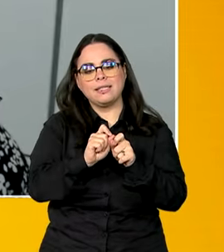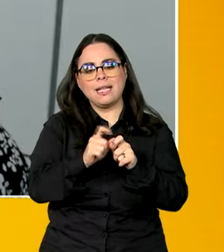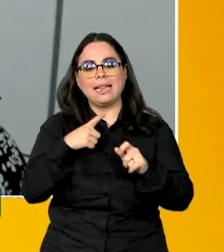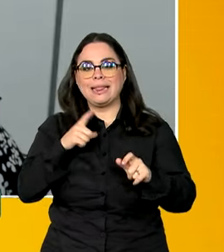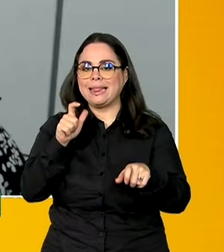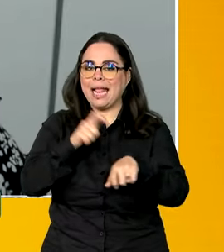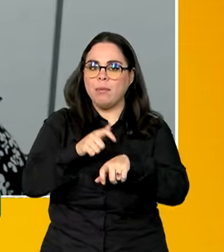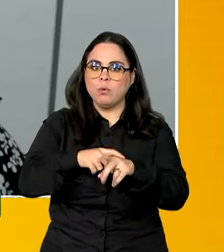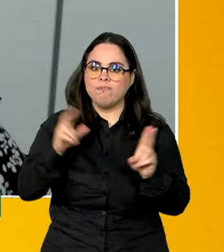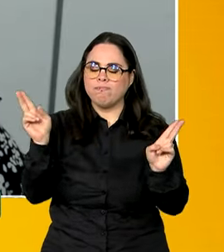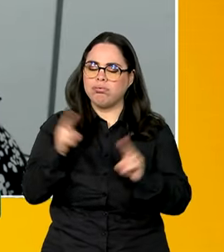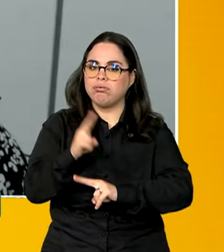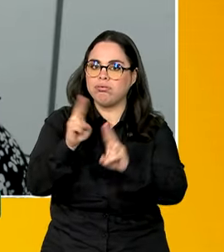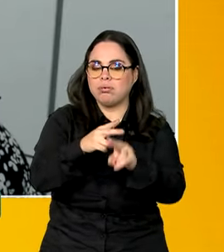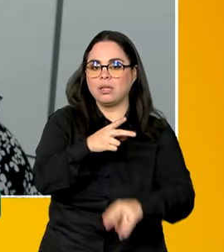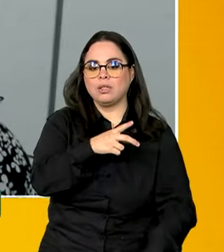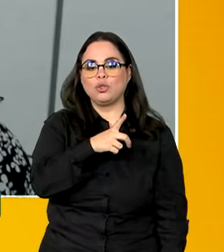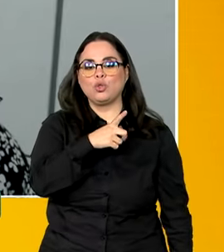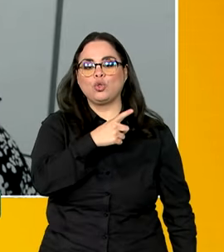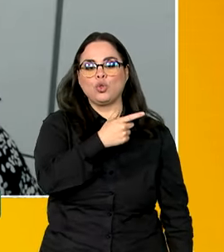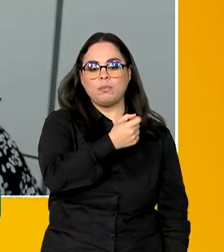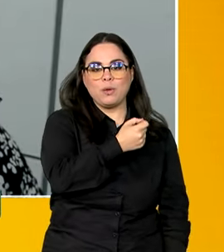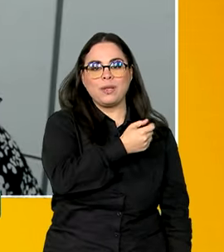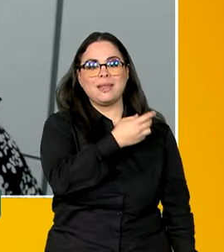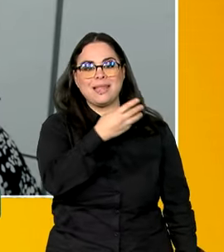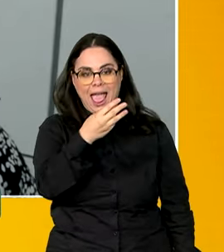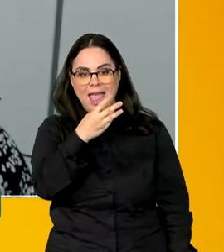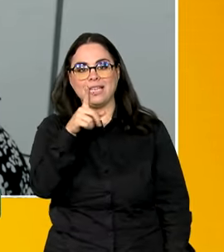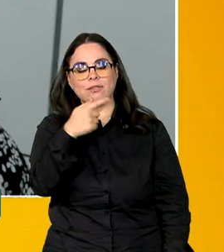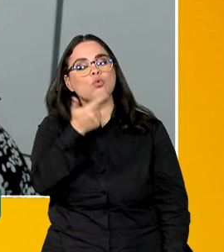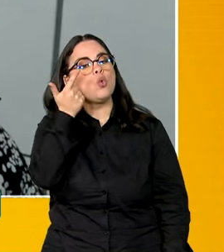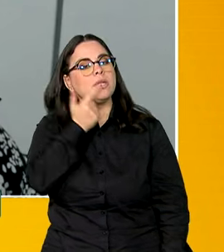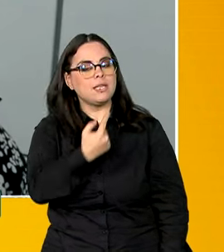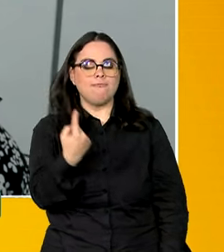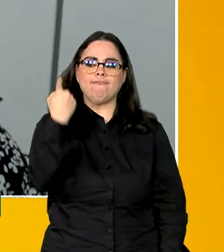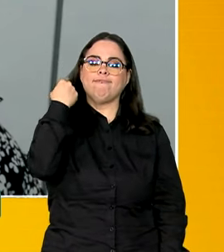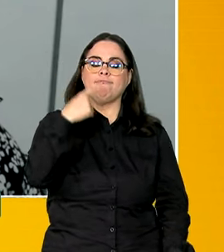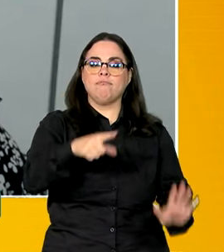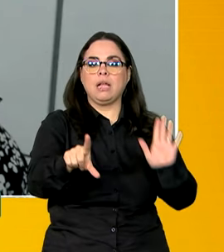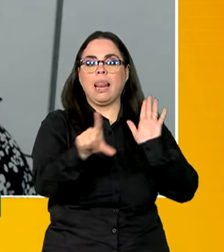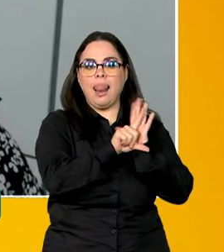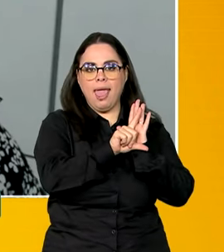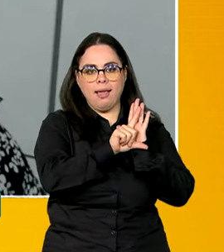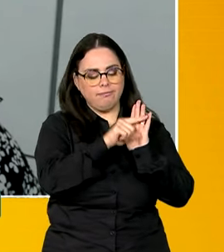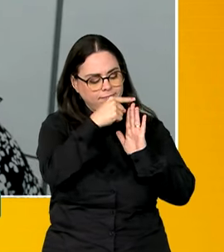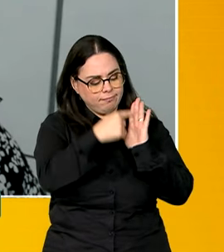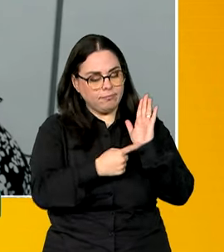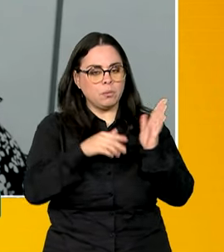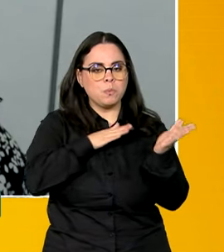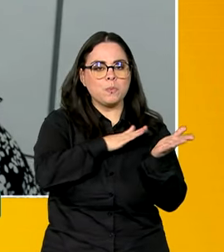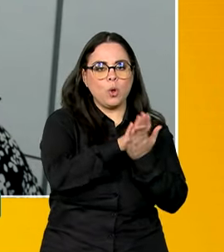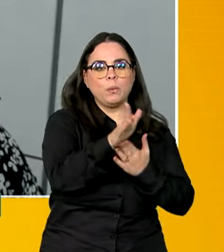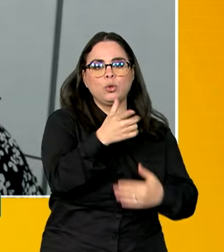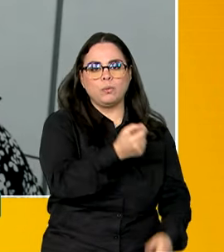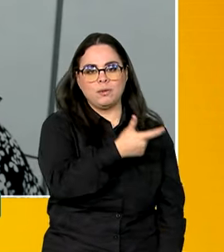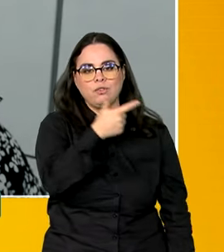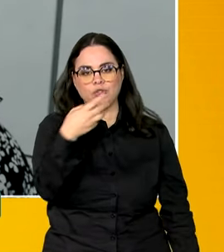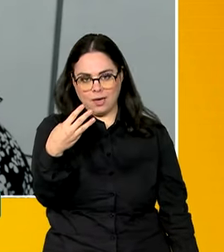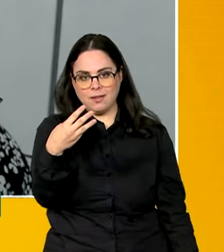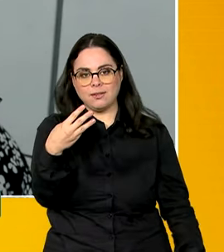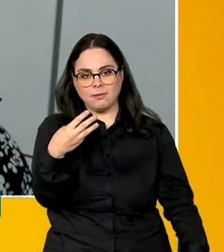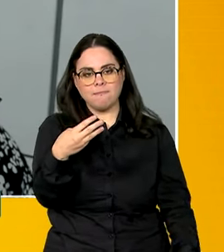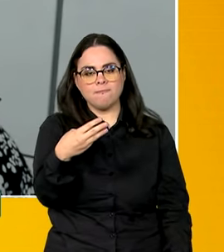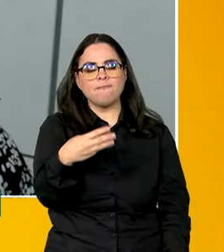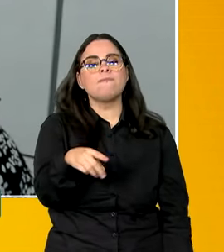recorde. Em 2003, nós conquistamos uma lei, né? Uma lei que foi publicada em 2023. Em